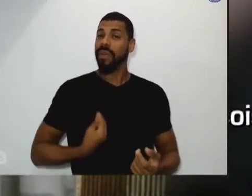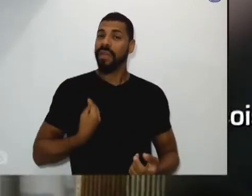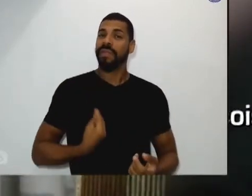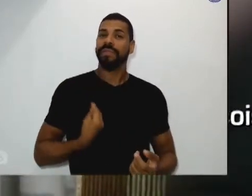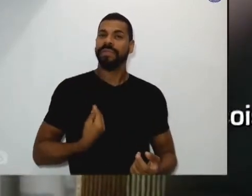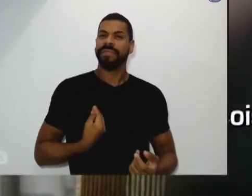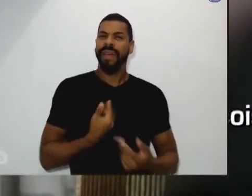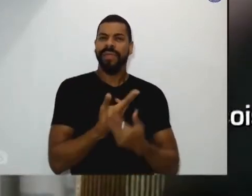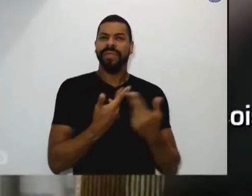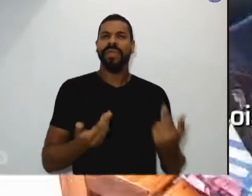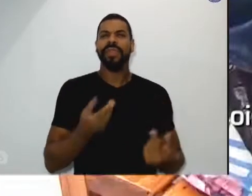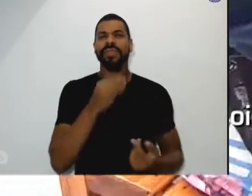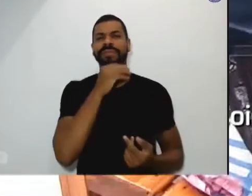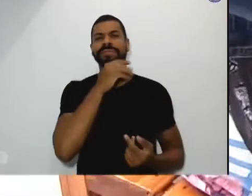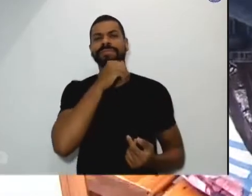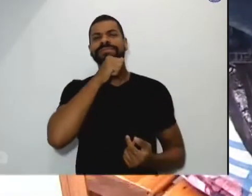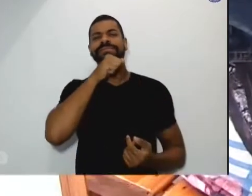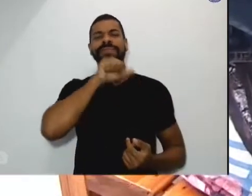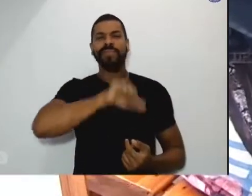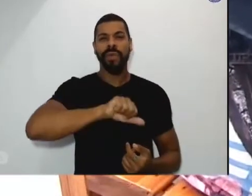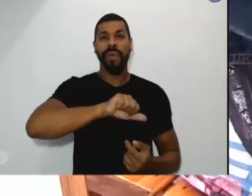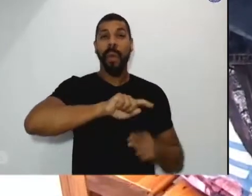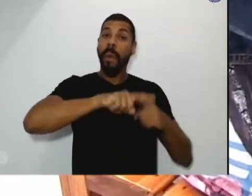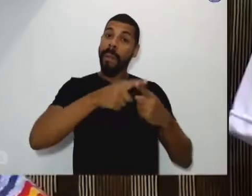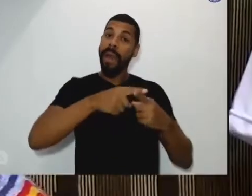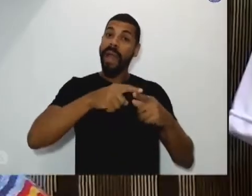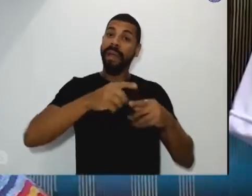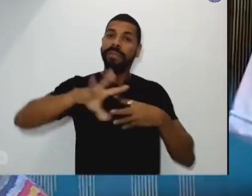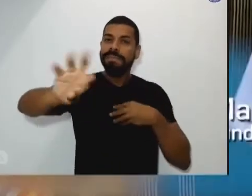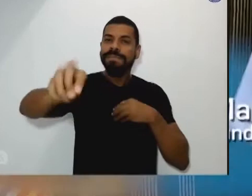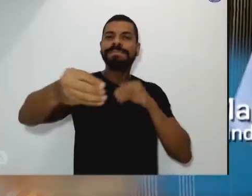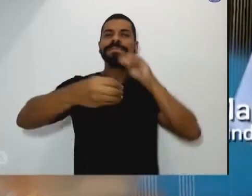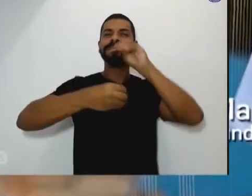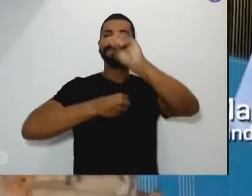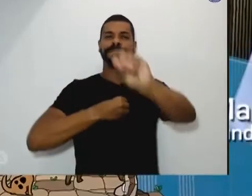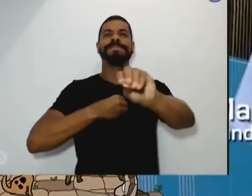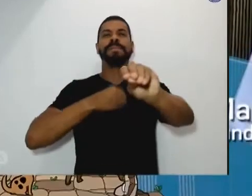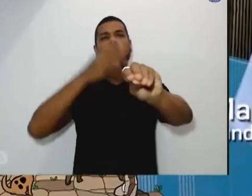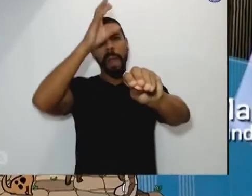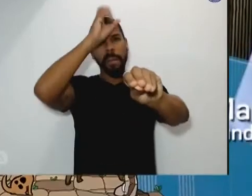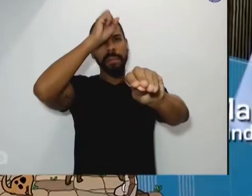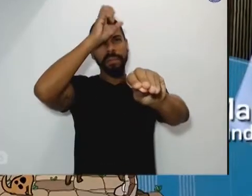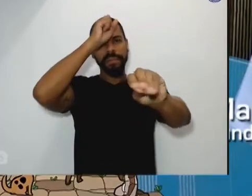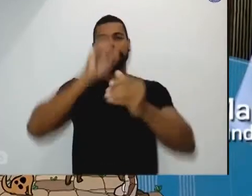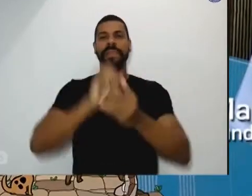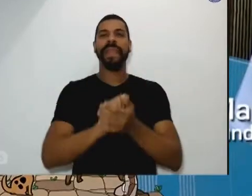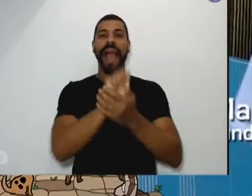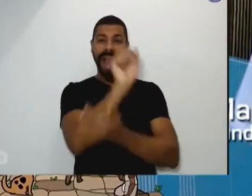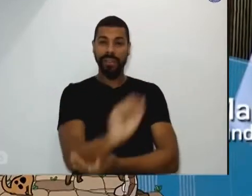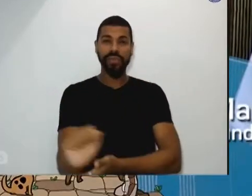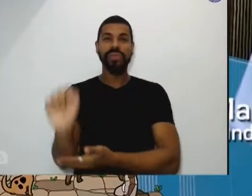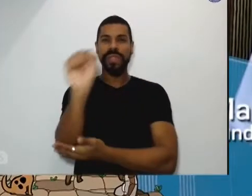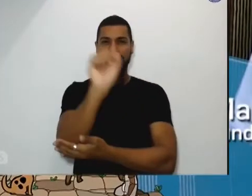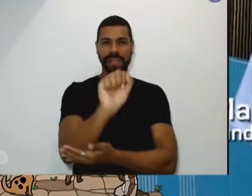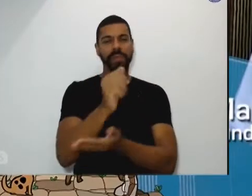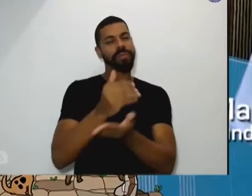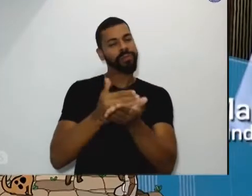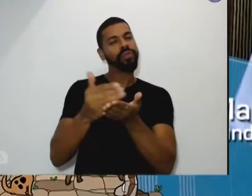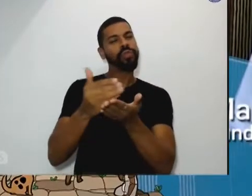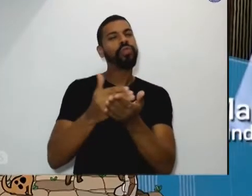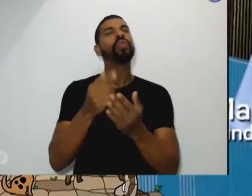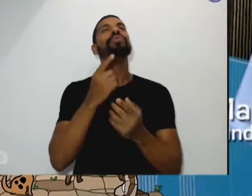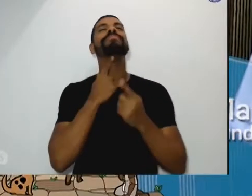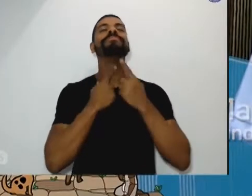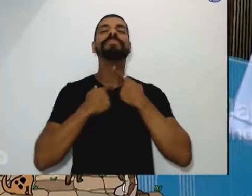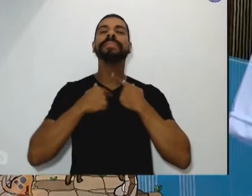acontecem para a gente aprender. A associação surgiu de um desejo de